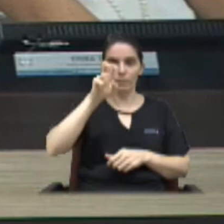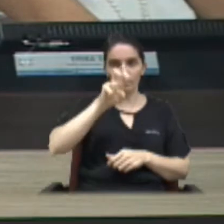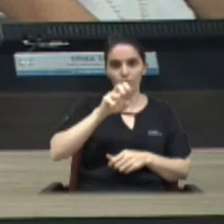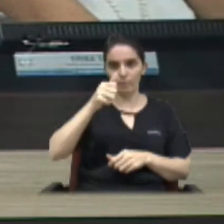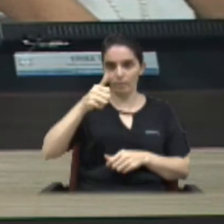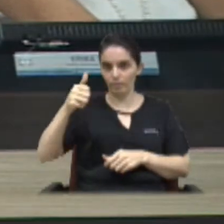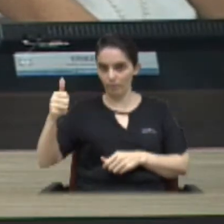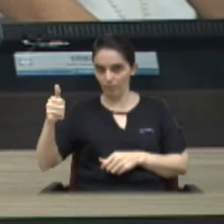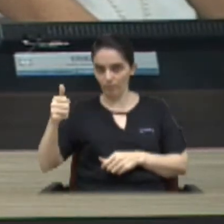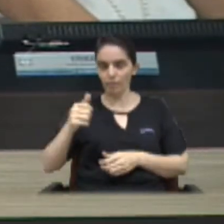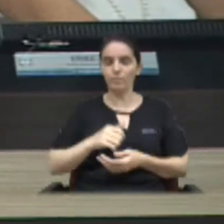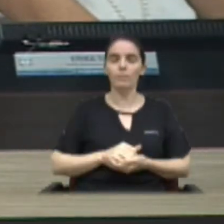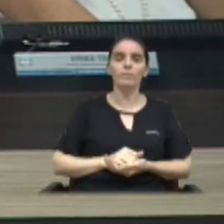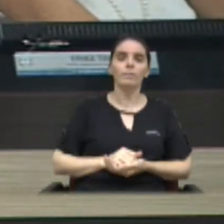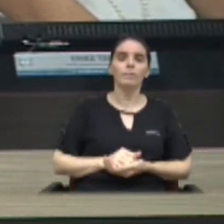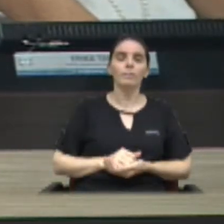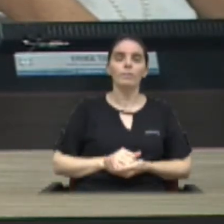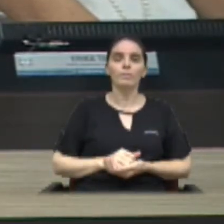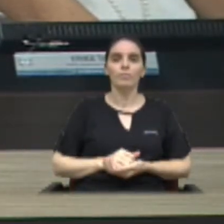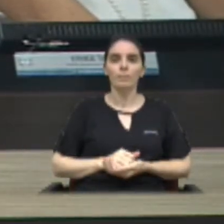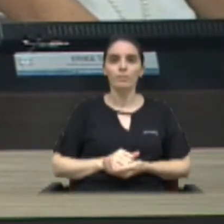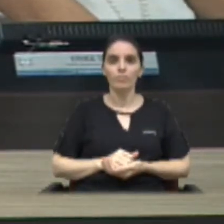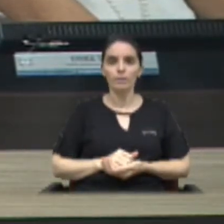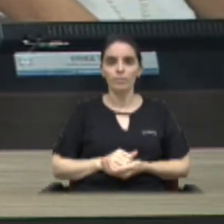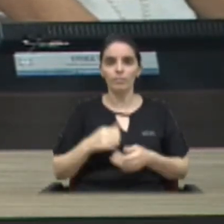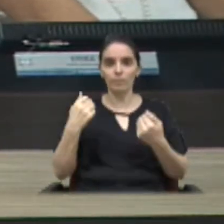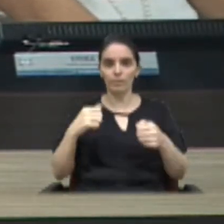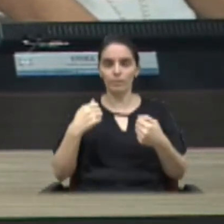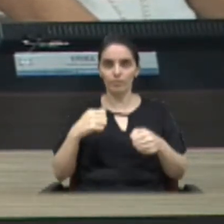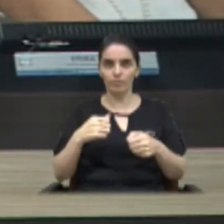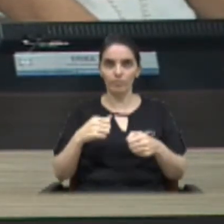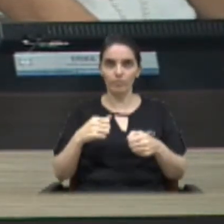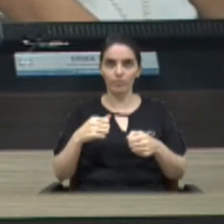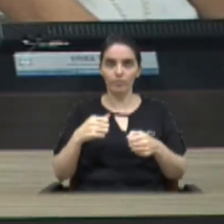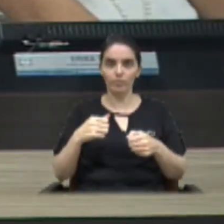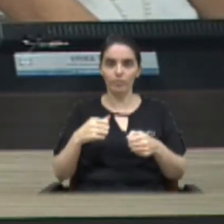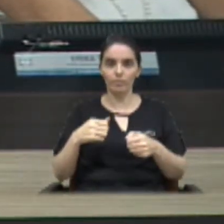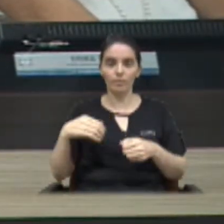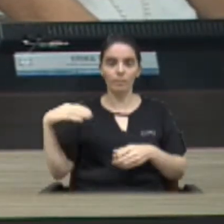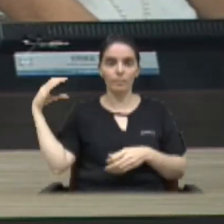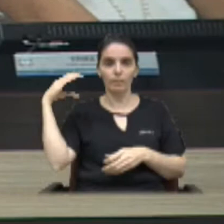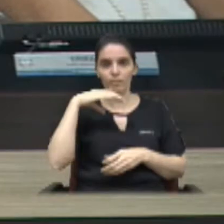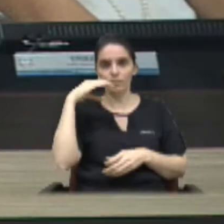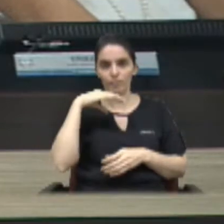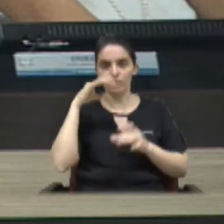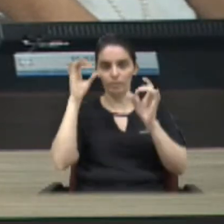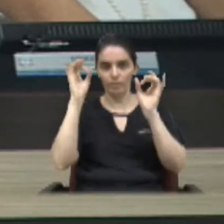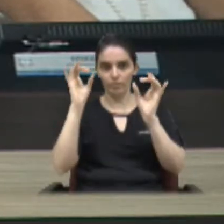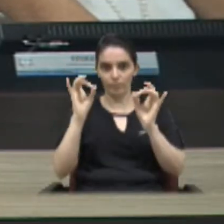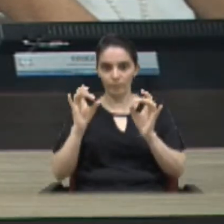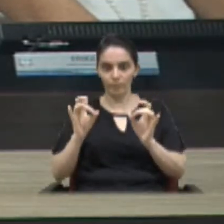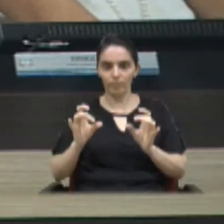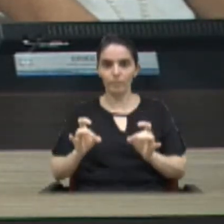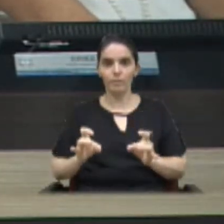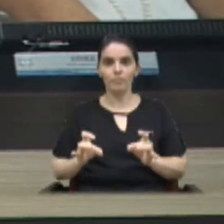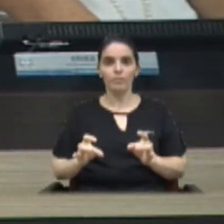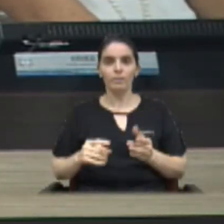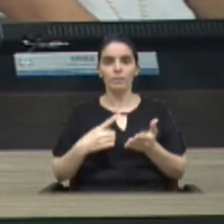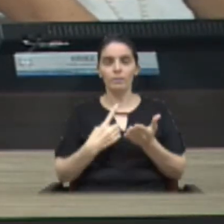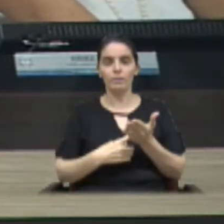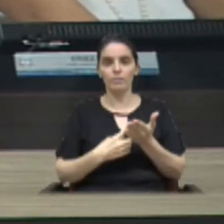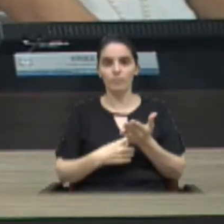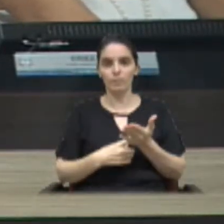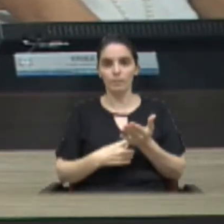2013 e da outras providências o qual deve tramitar sobre o regime de urgência especial conforme